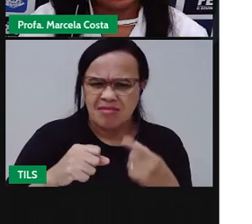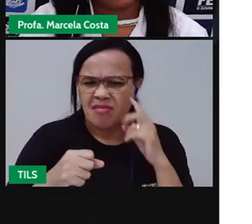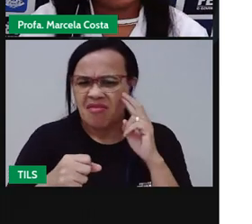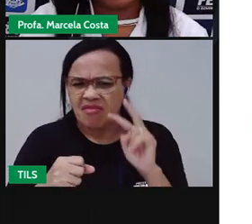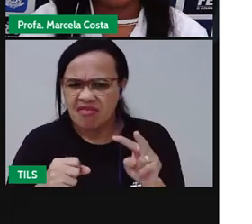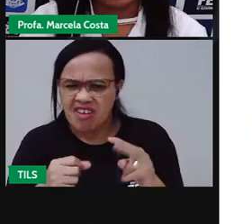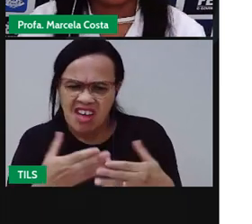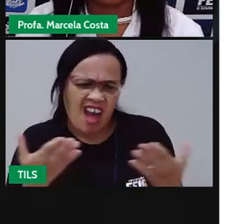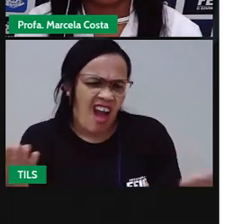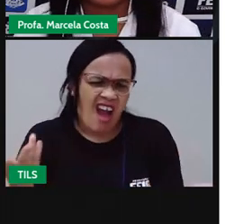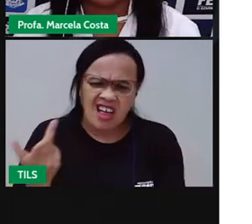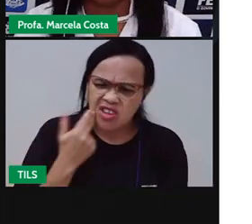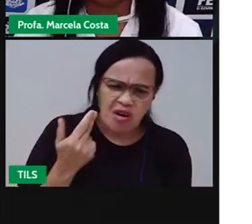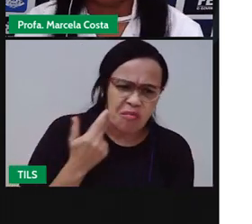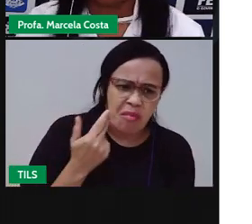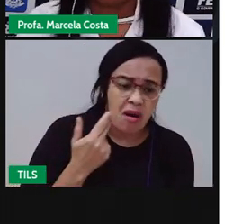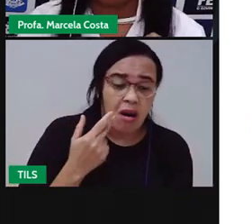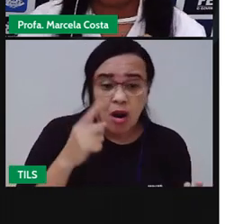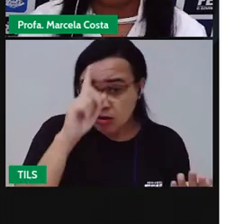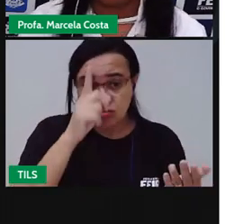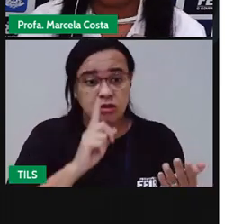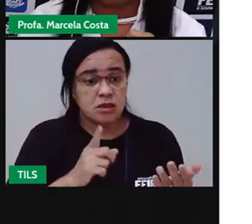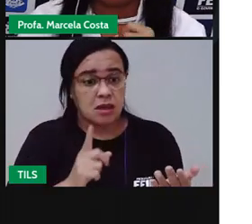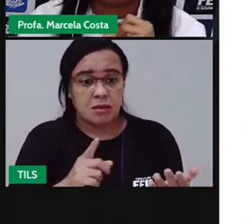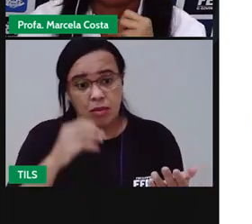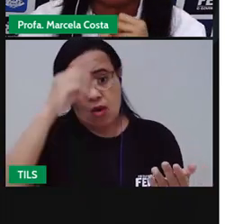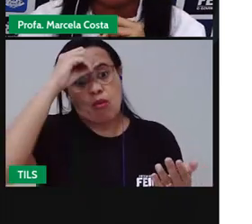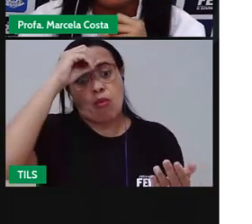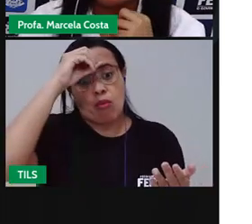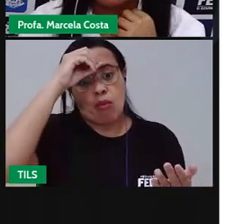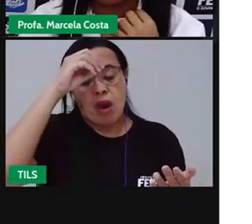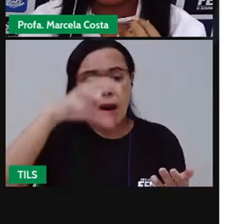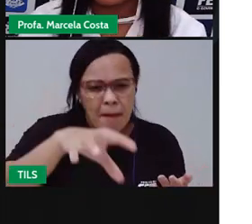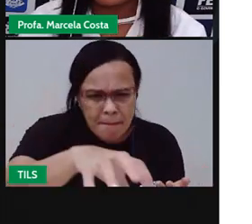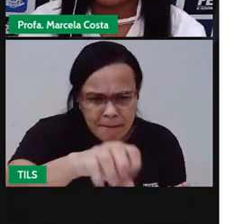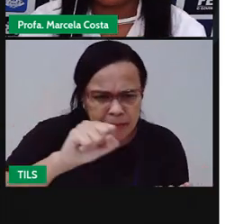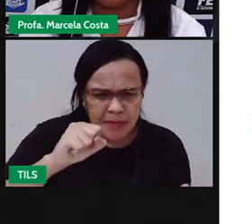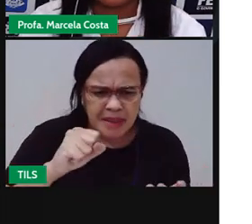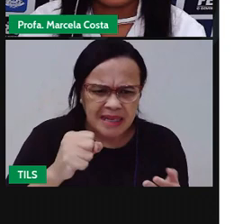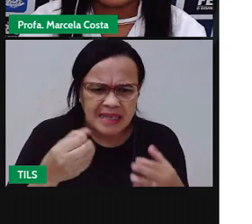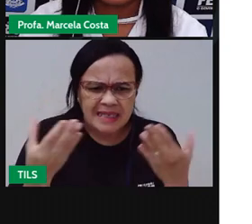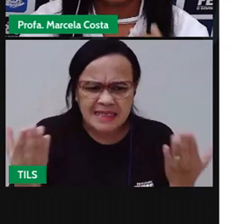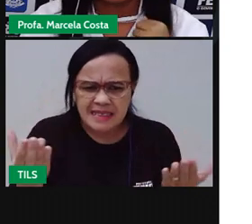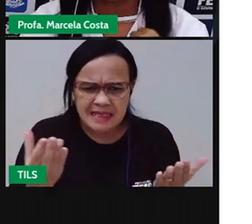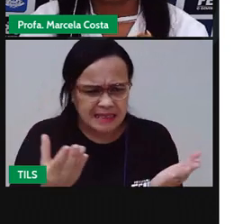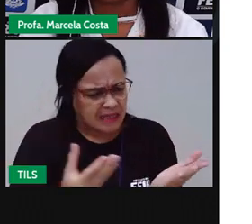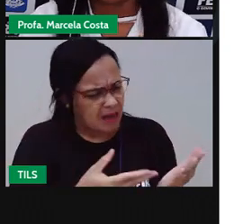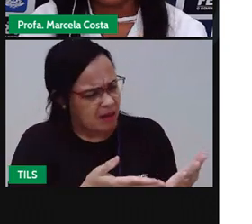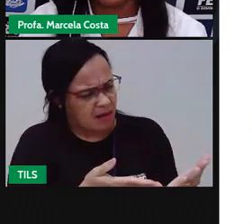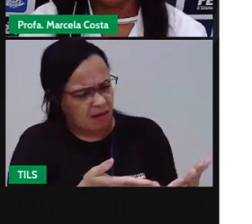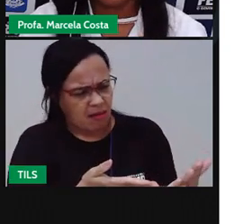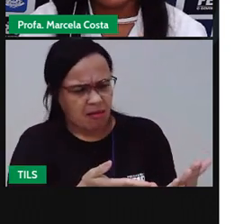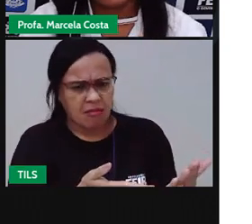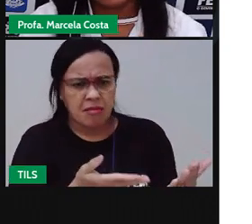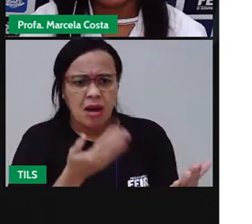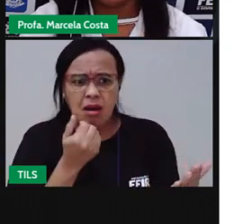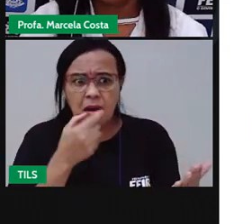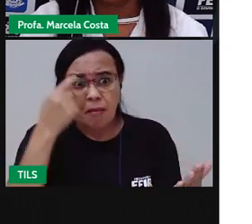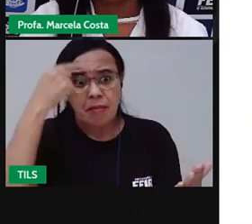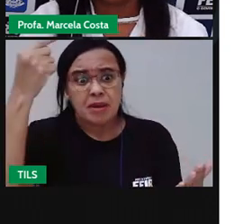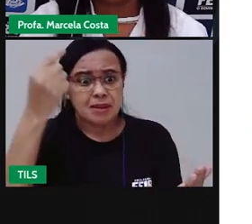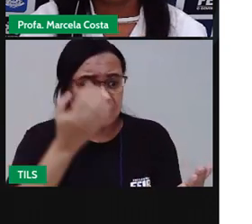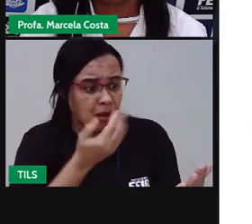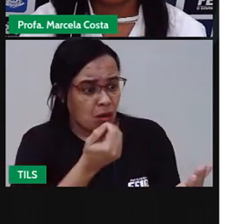é de um alimento, mais dentro que está uma substância tóxica e acabar ingerindo por